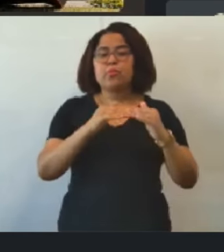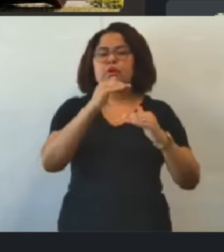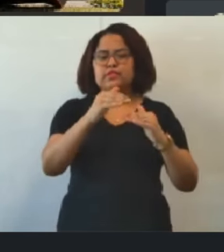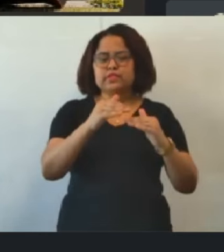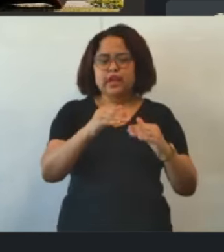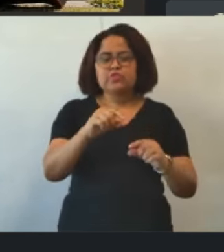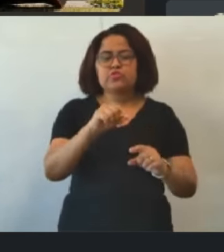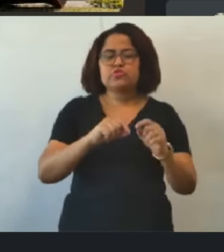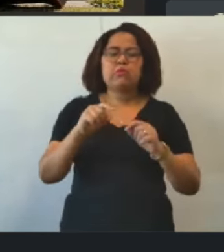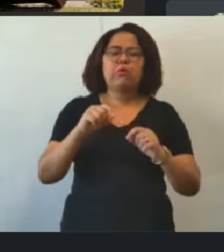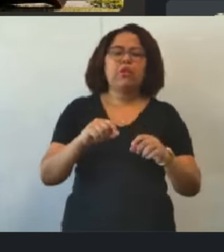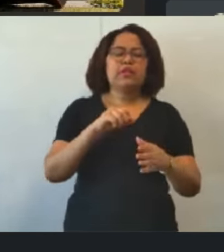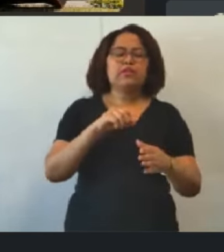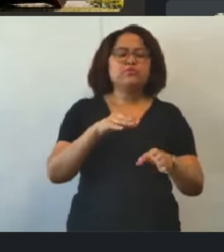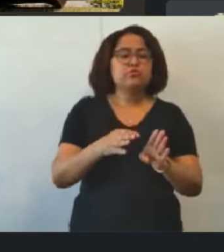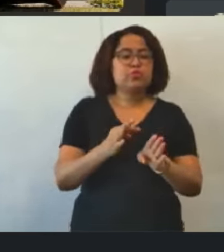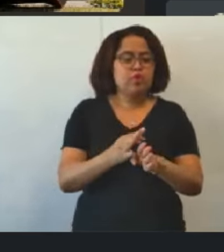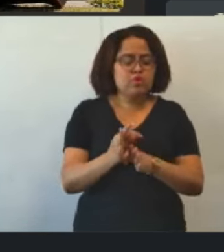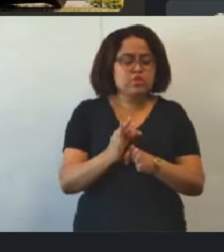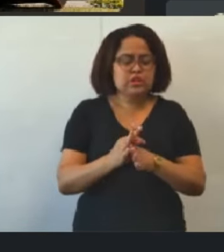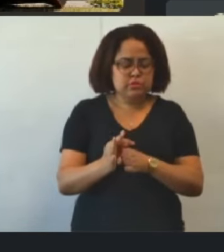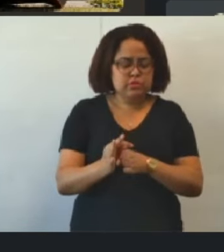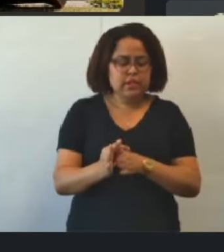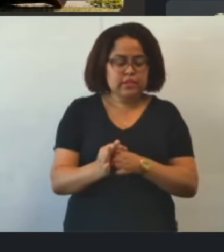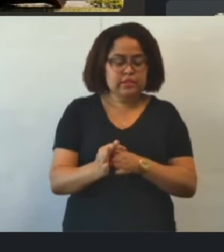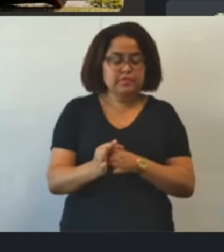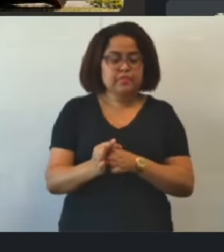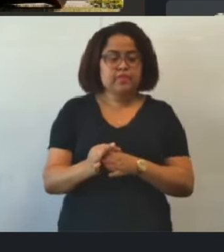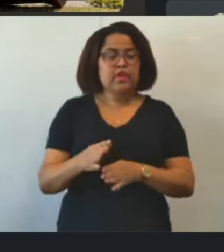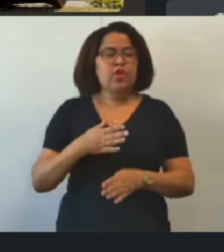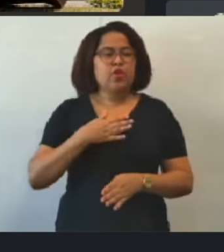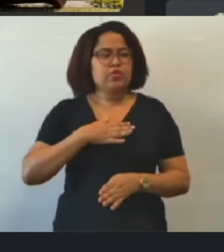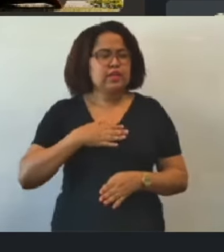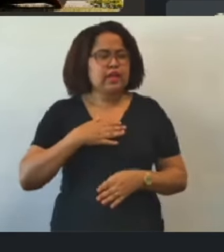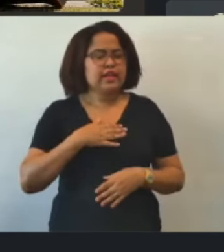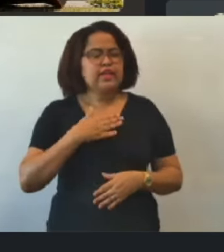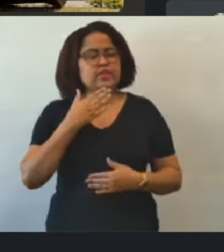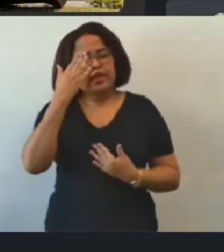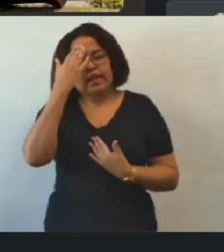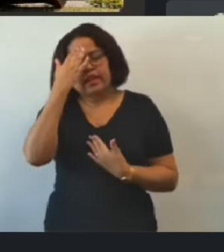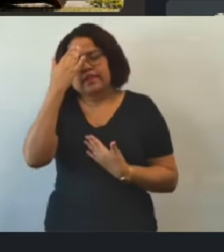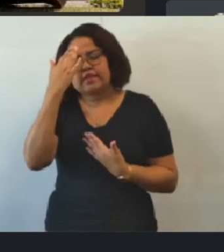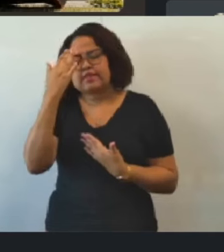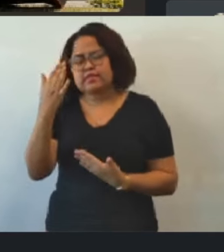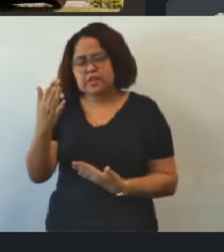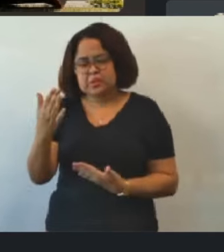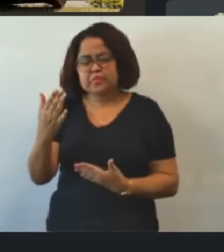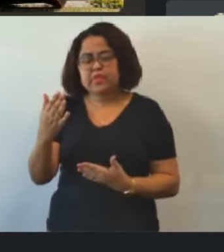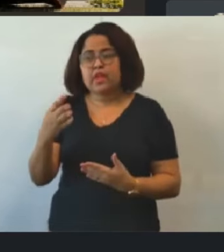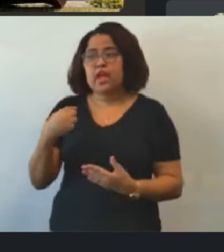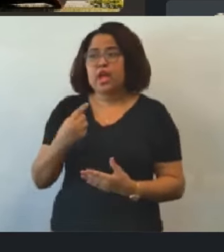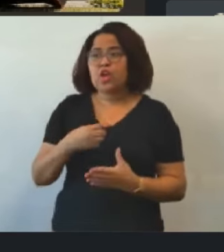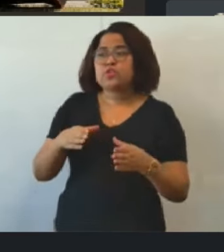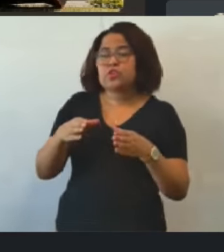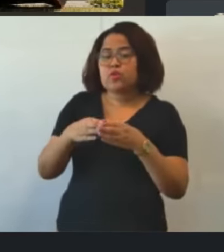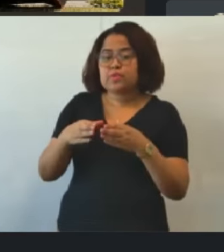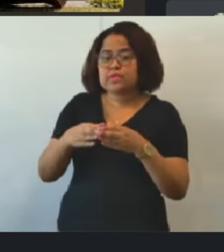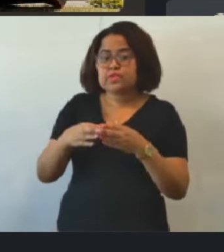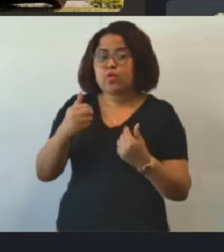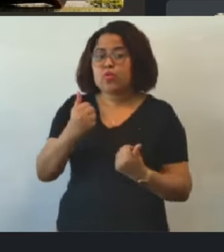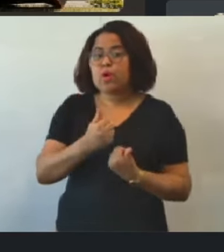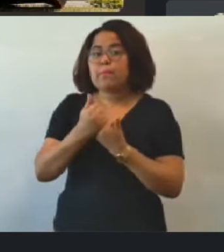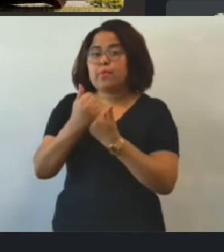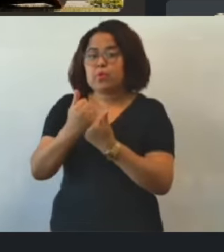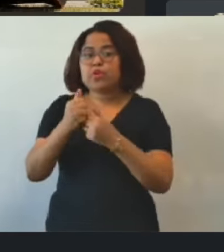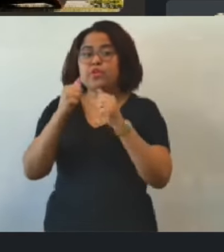infraestrutura. Eu gostaria de fazer um agradecimento aqui, porque nossa comissão contou com o apoio da assessoria,